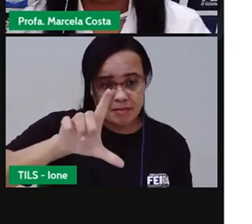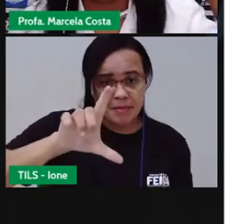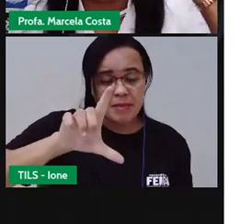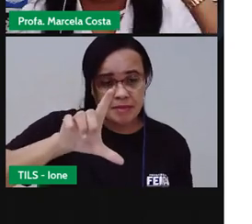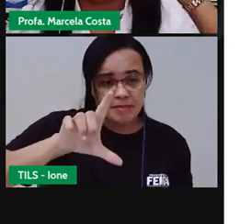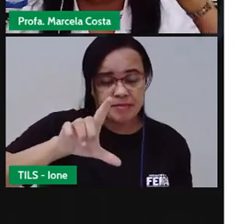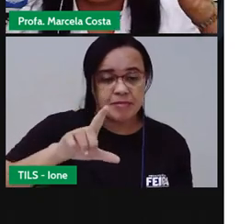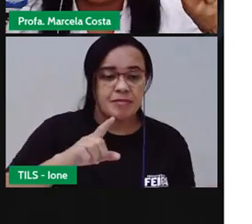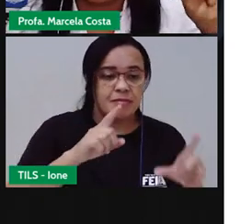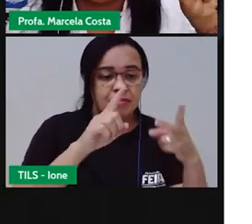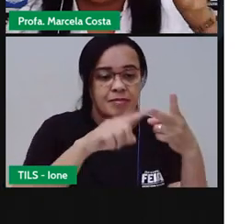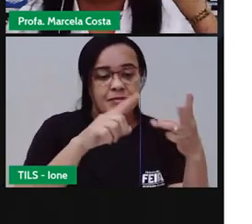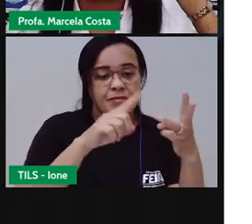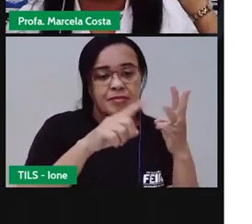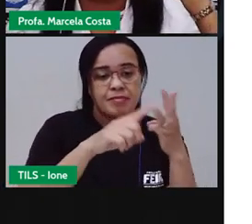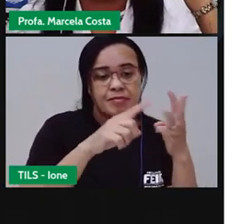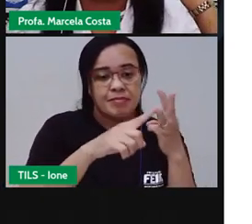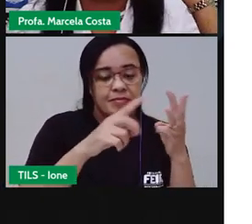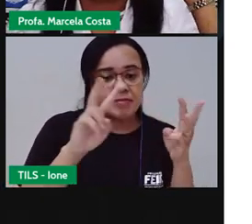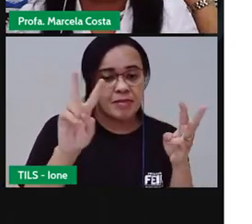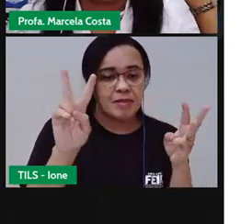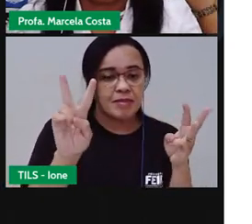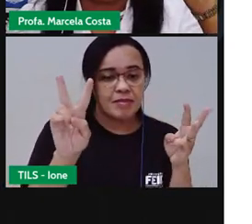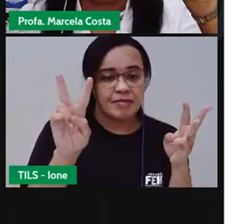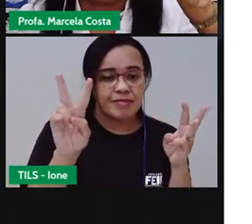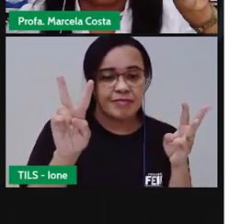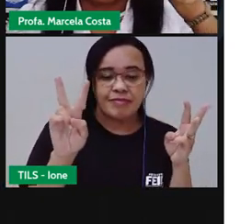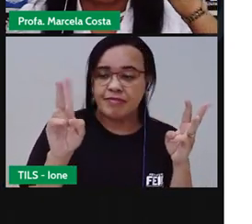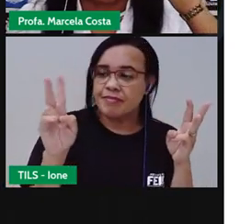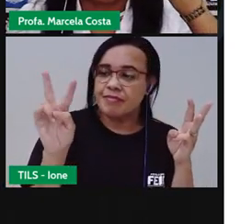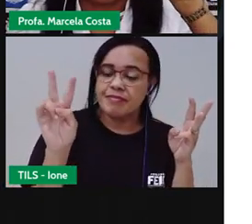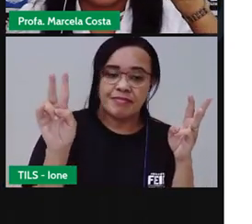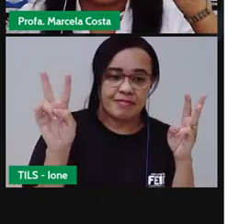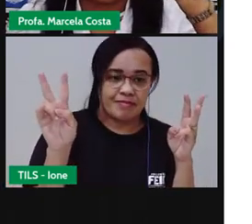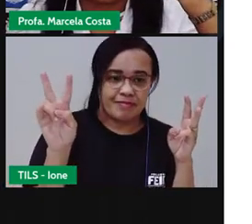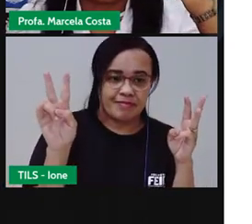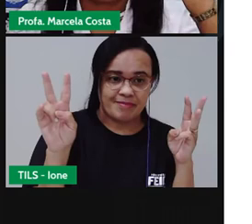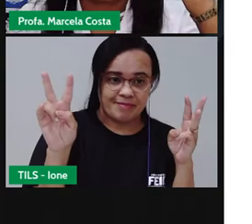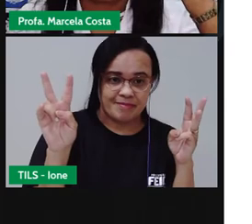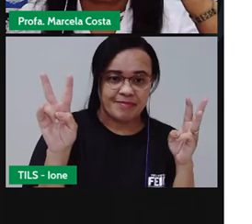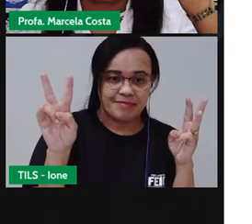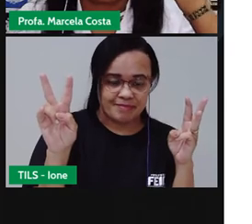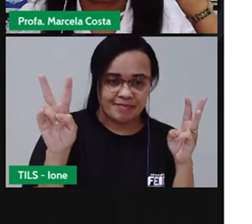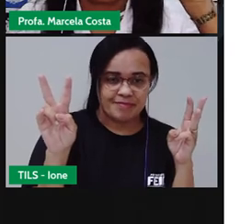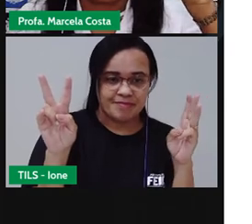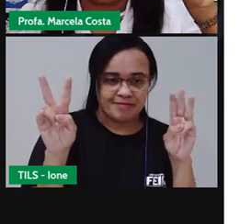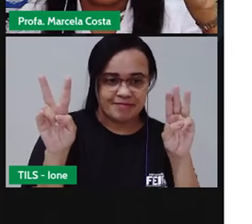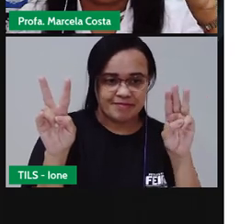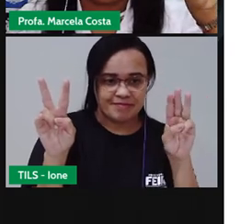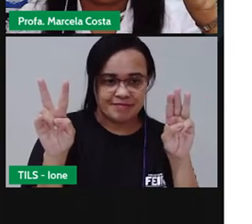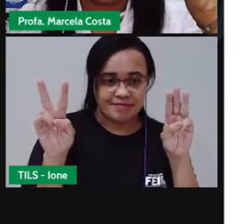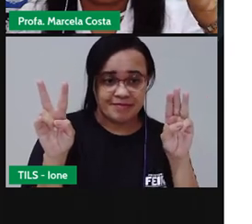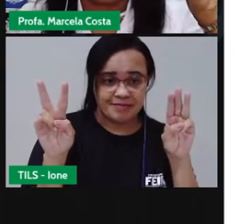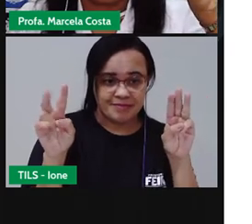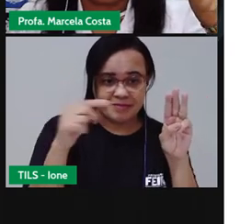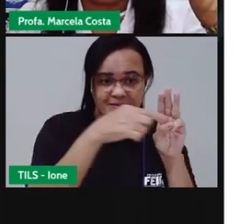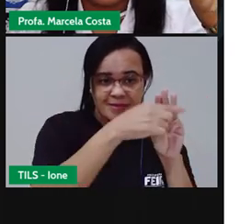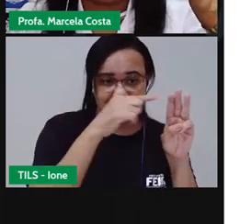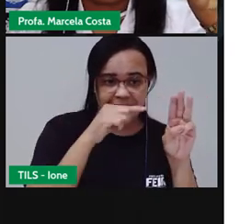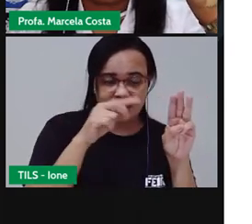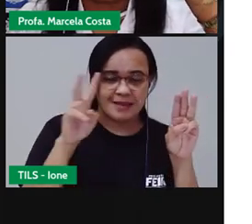E esse símbolo aqui dos dedos médio e indicador esticados com os outros fechados.